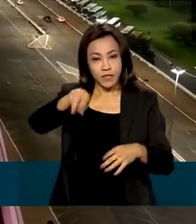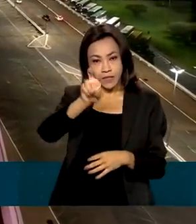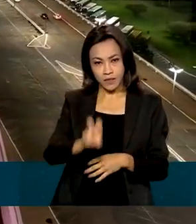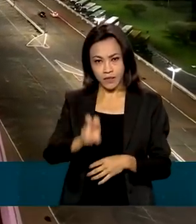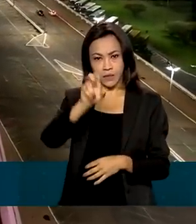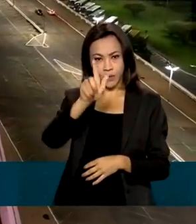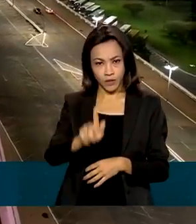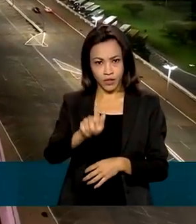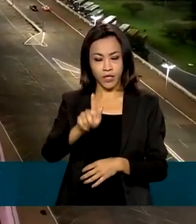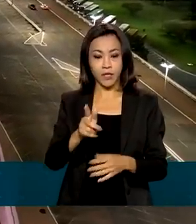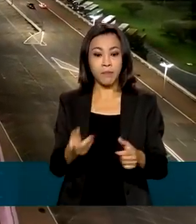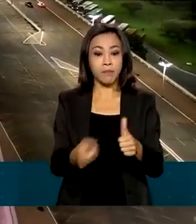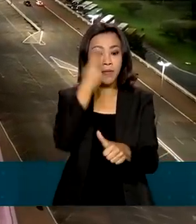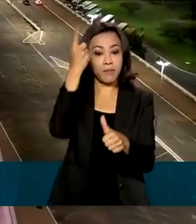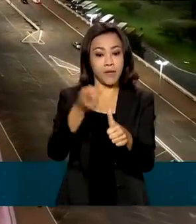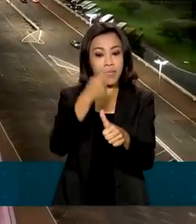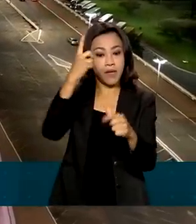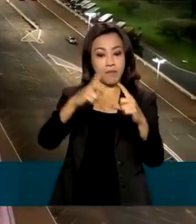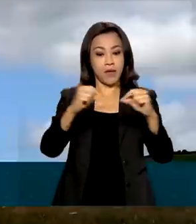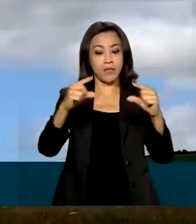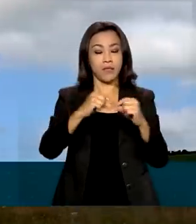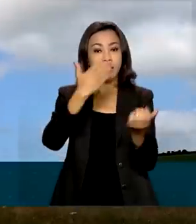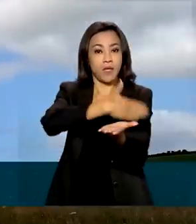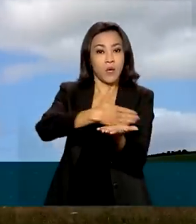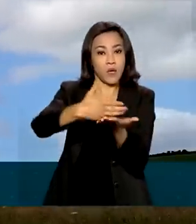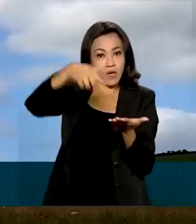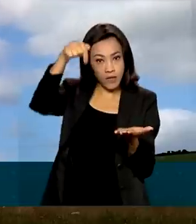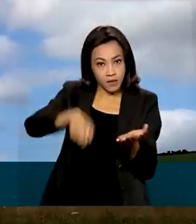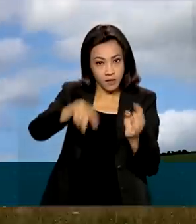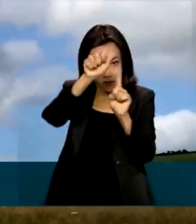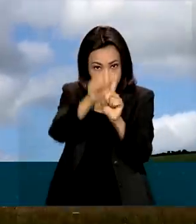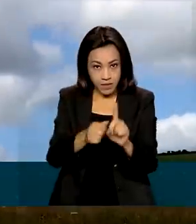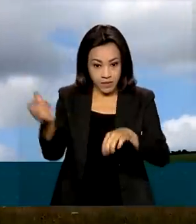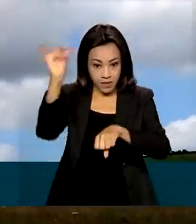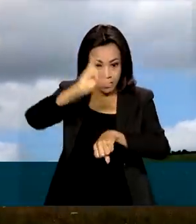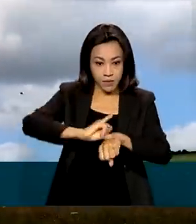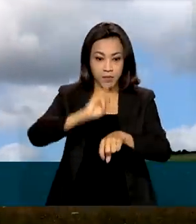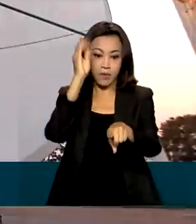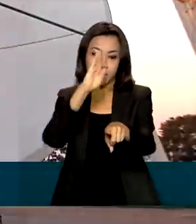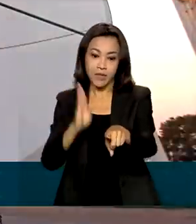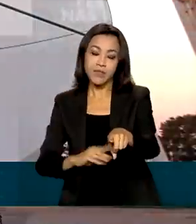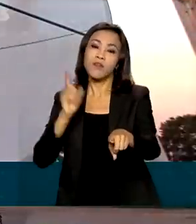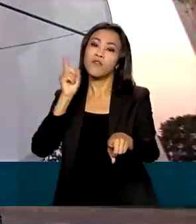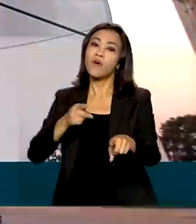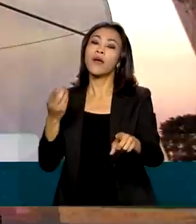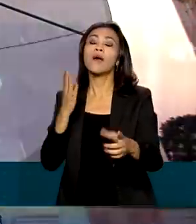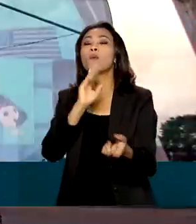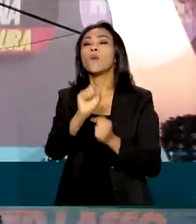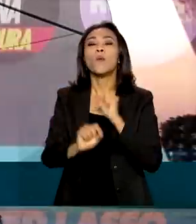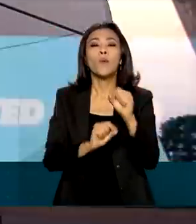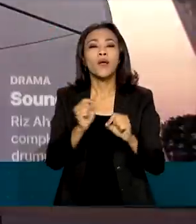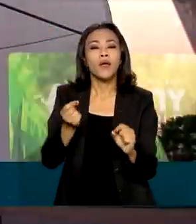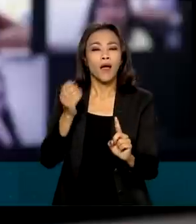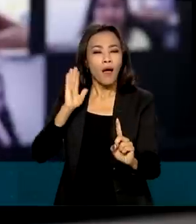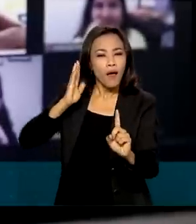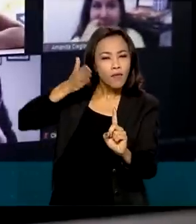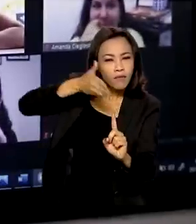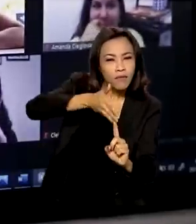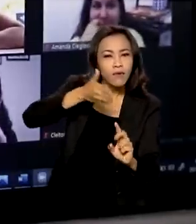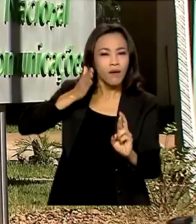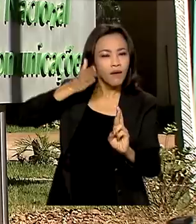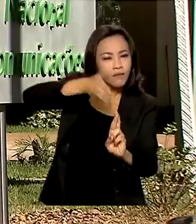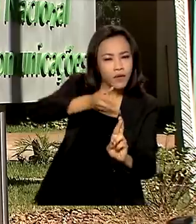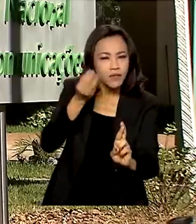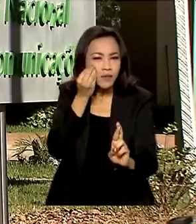desembarcou primeiro em Brasília no começo deste mês. A capital federal serviu como piloto e vem sendo monitorada pela